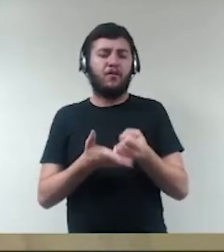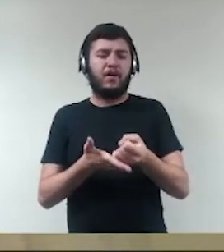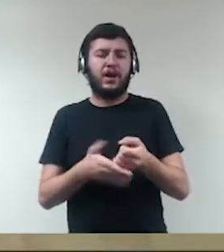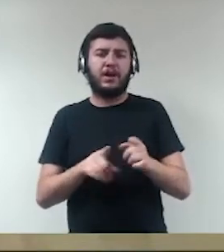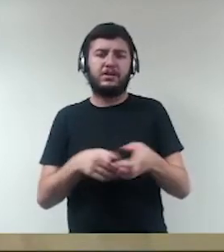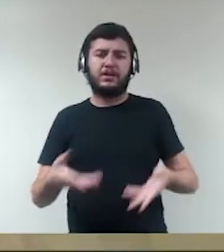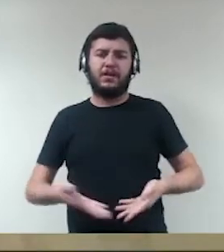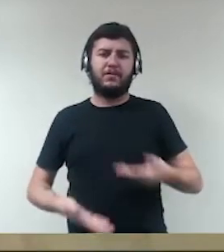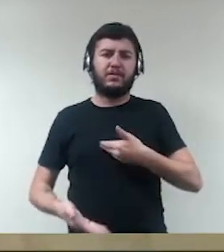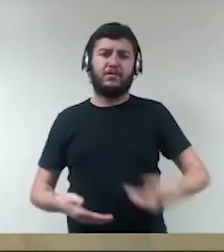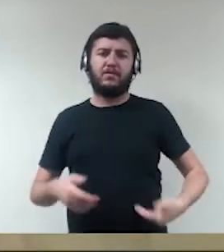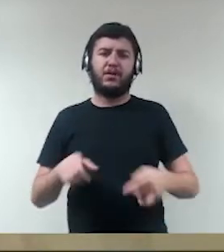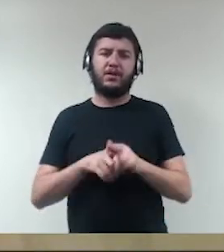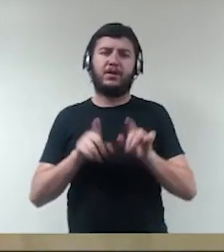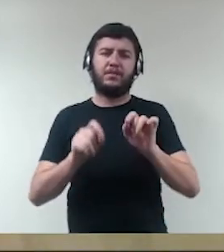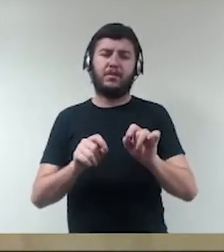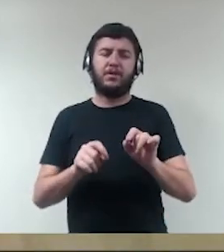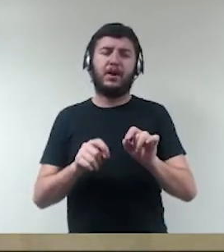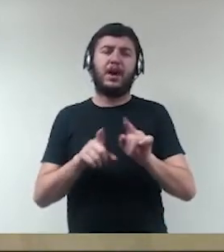extrajudiciárias.